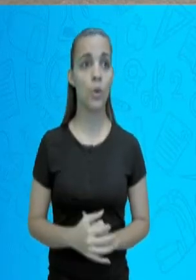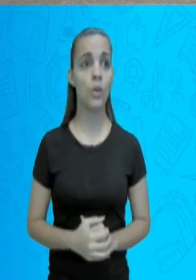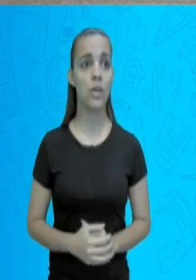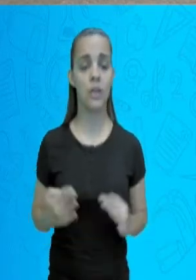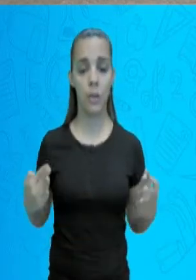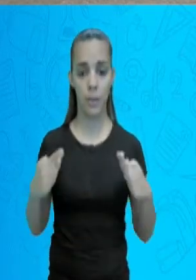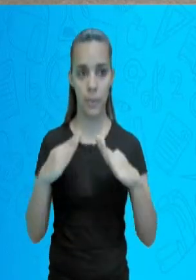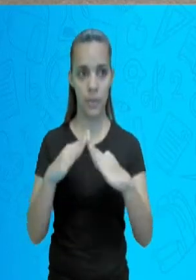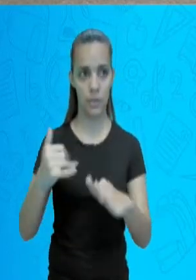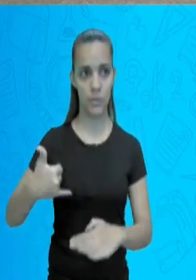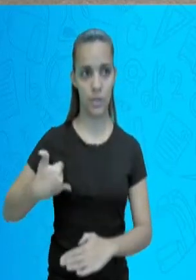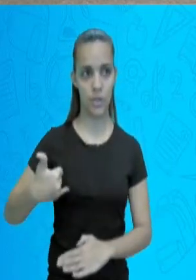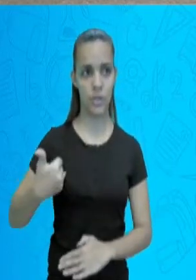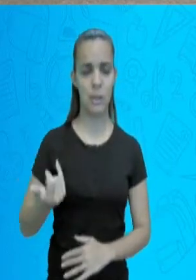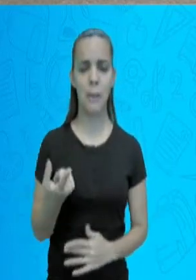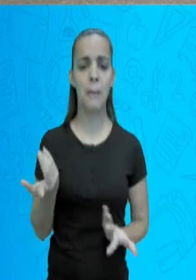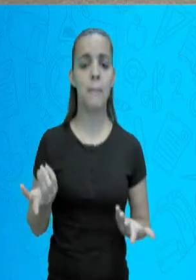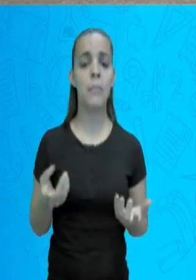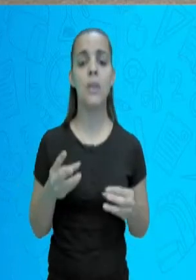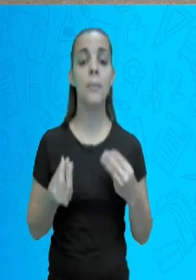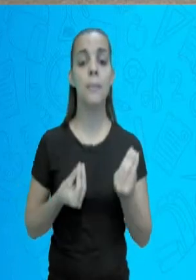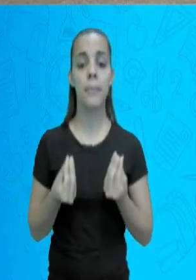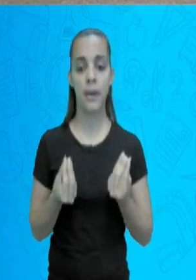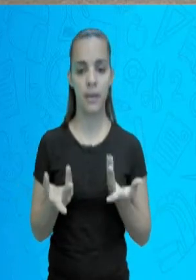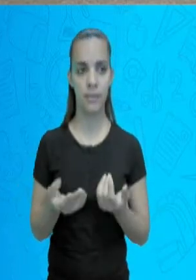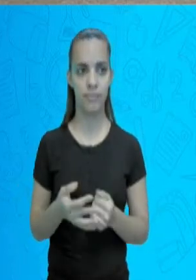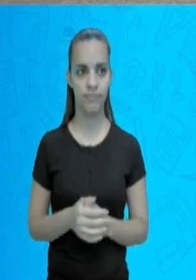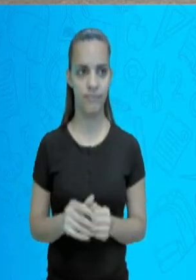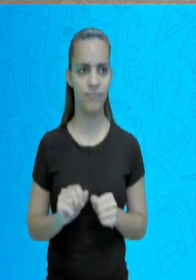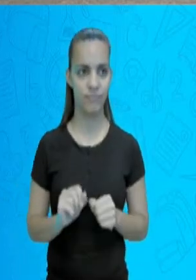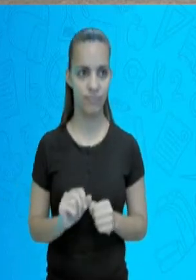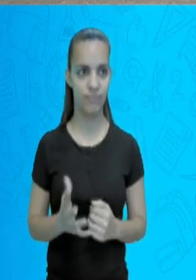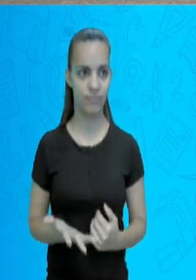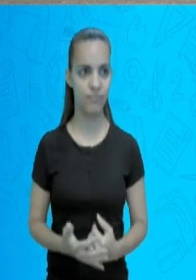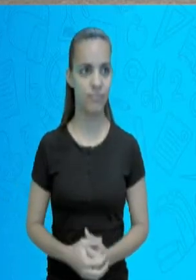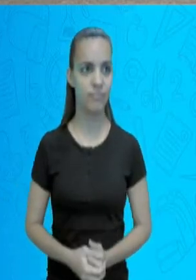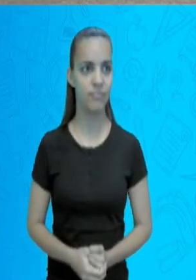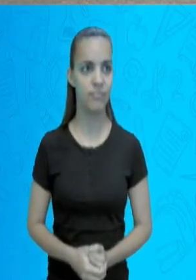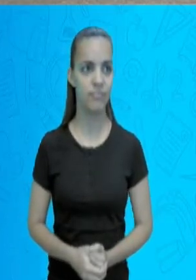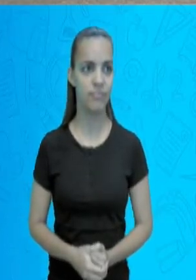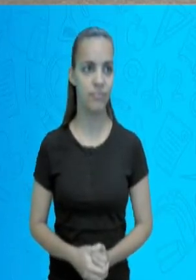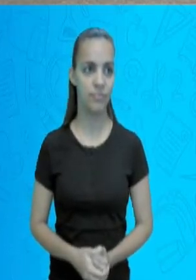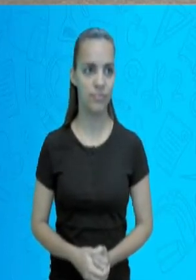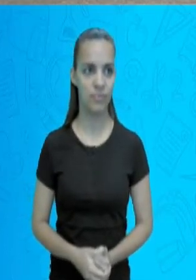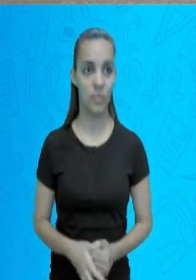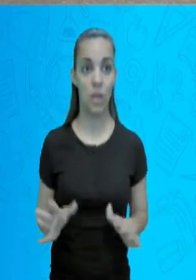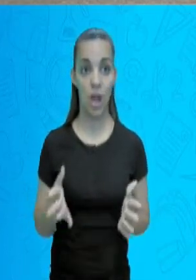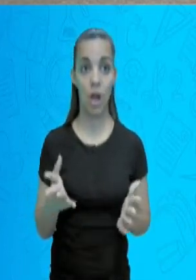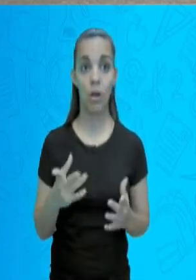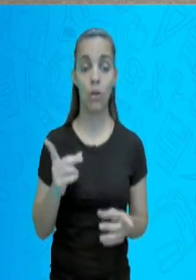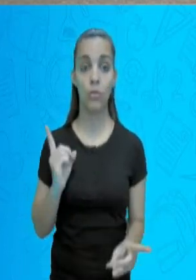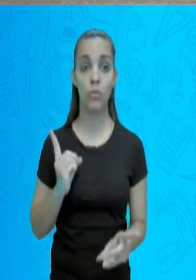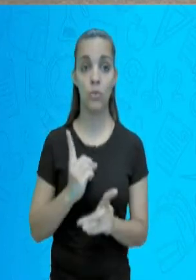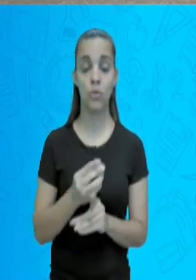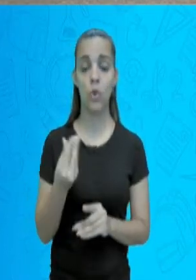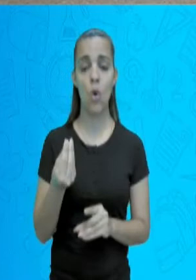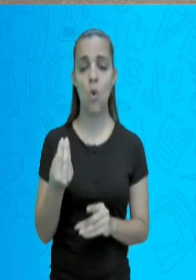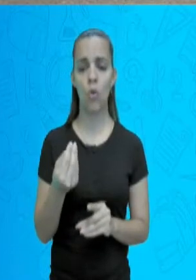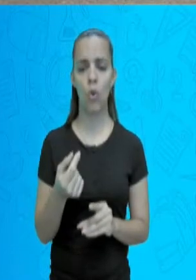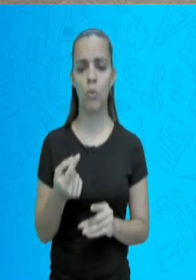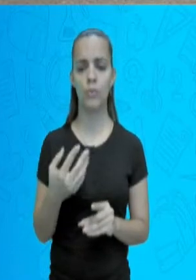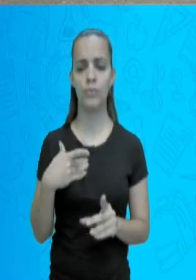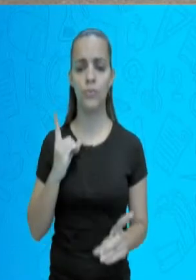e para o que ela serve. Agora, nós vamos aprender um pouquinho sobre como identificar essas